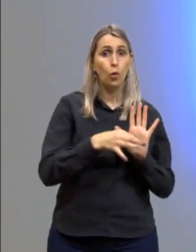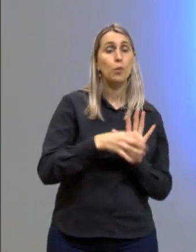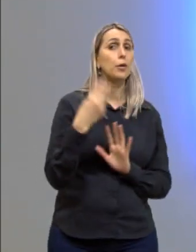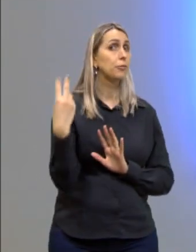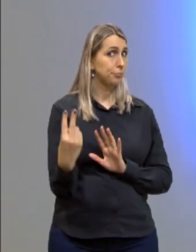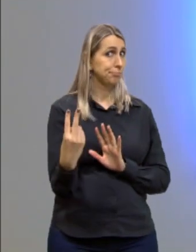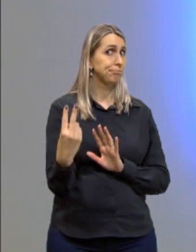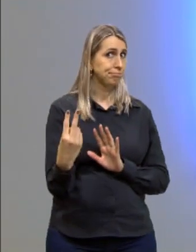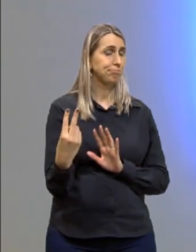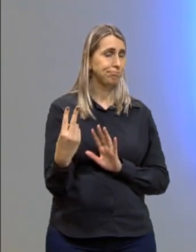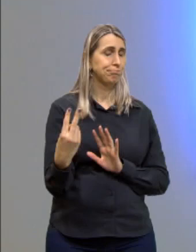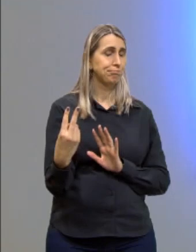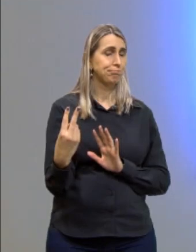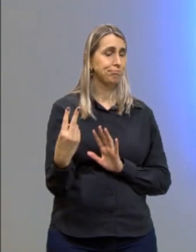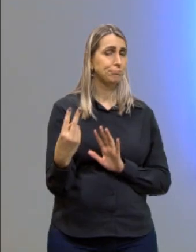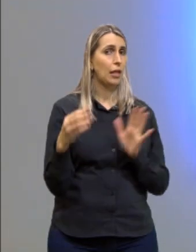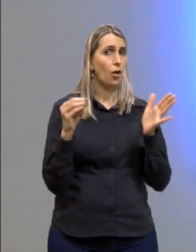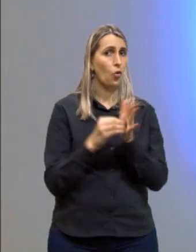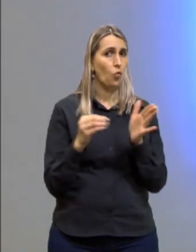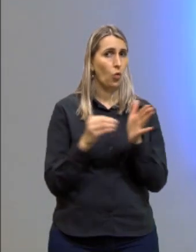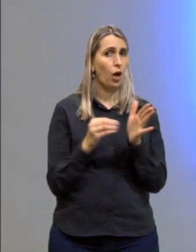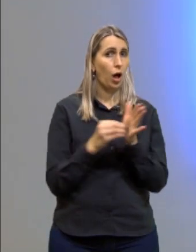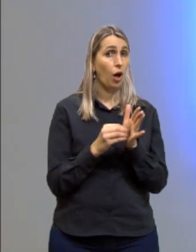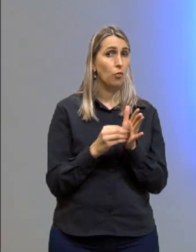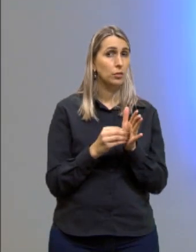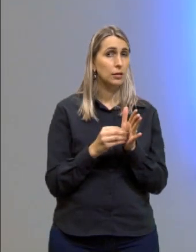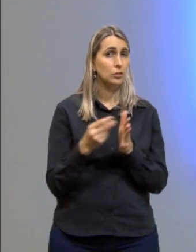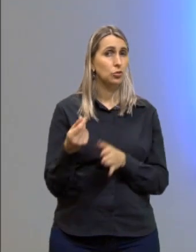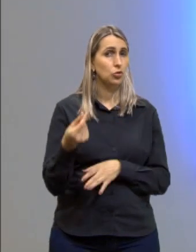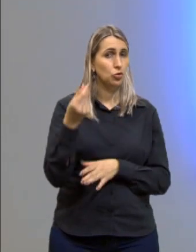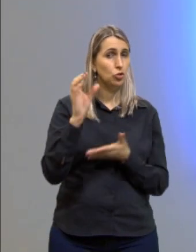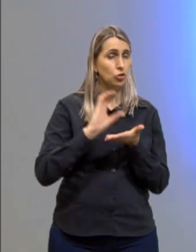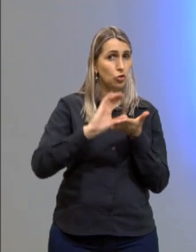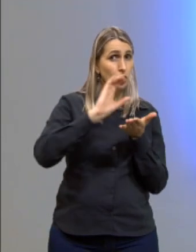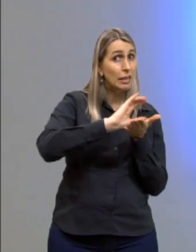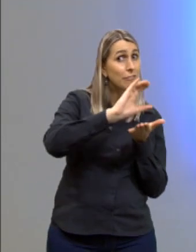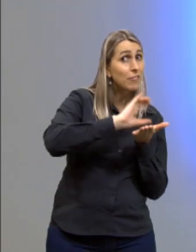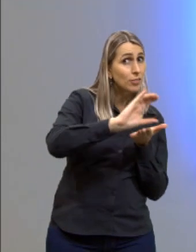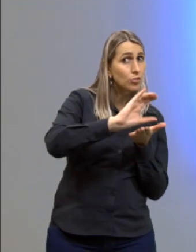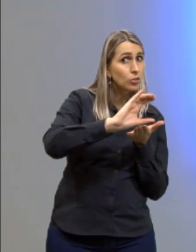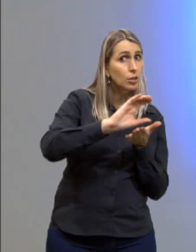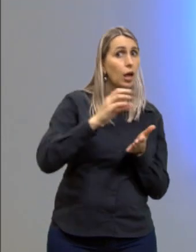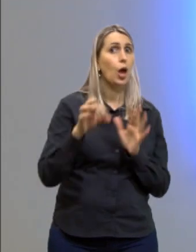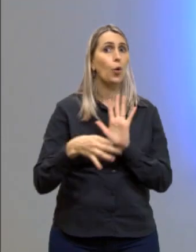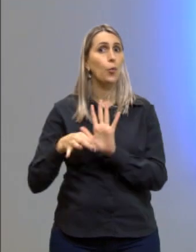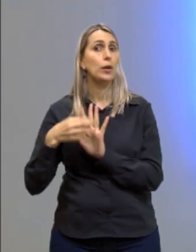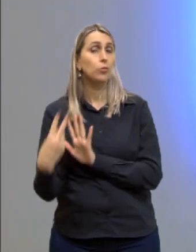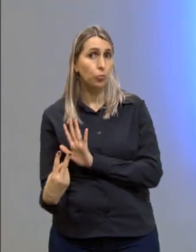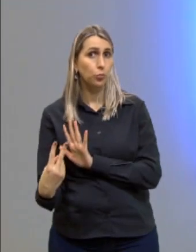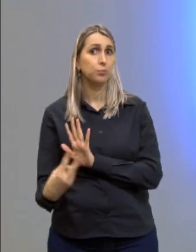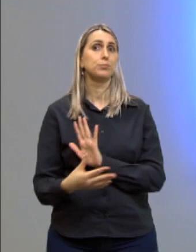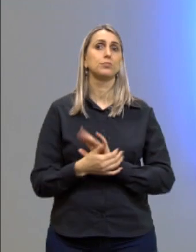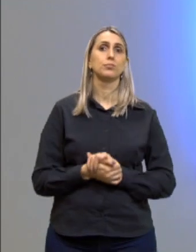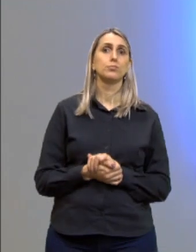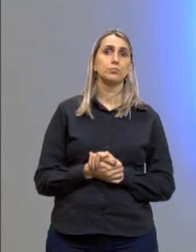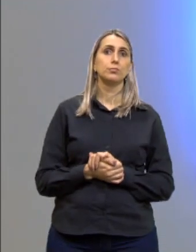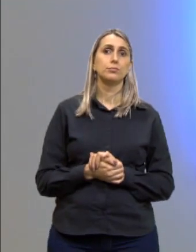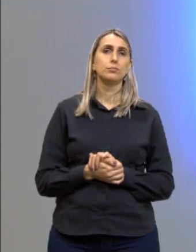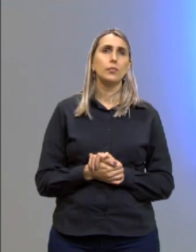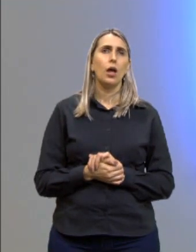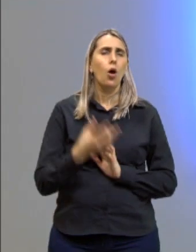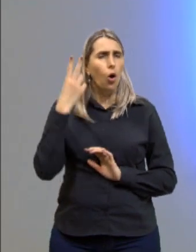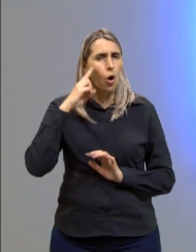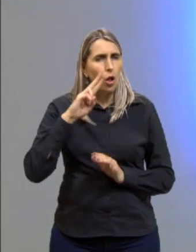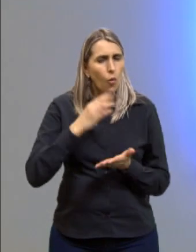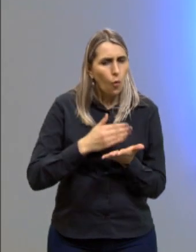queridões. Falta de investimentos. Esse aqui é o argumento dois dela. Olha